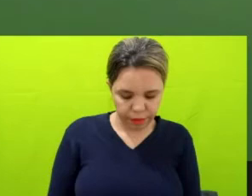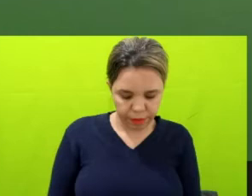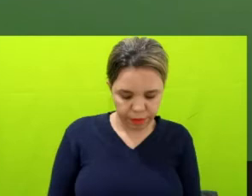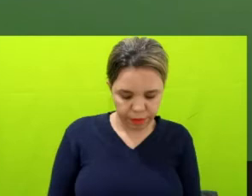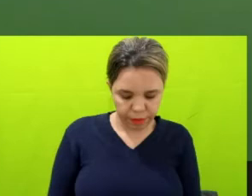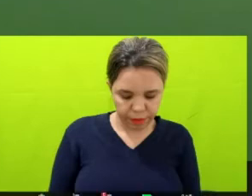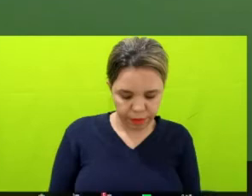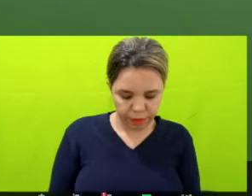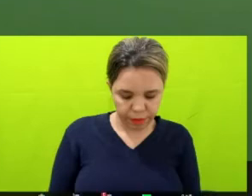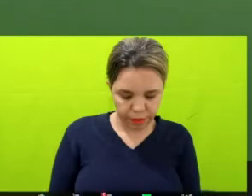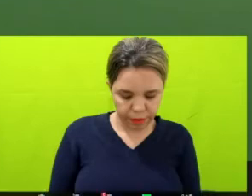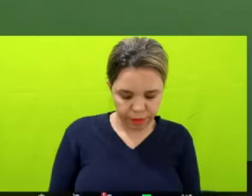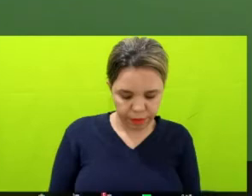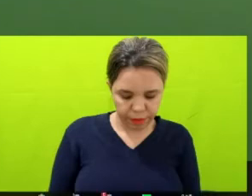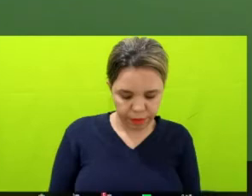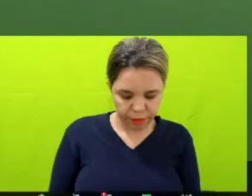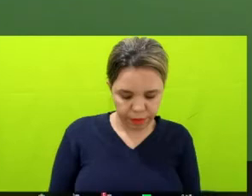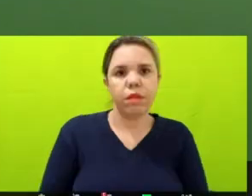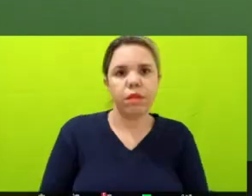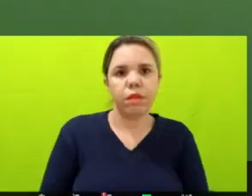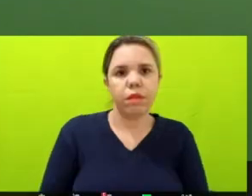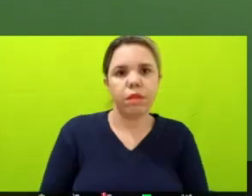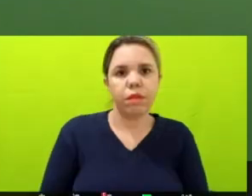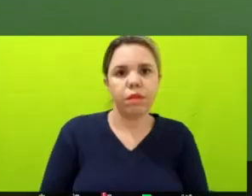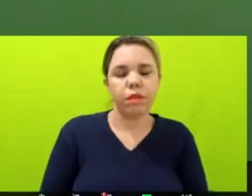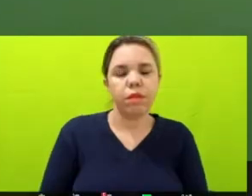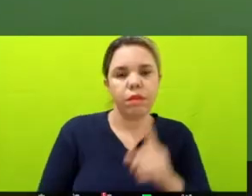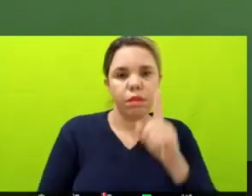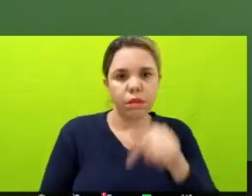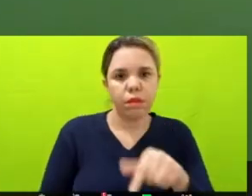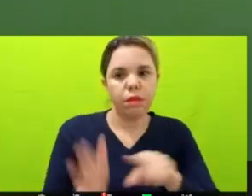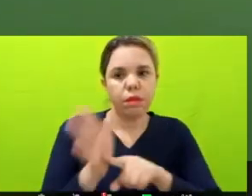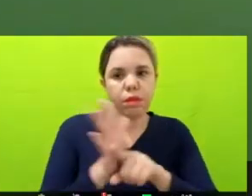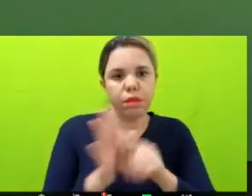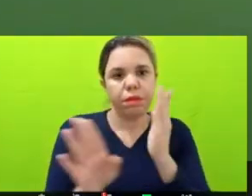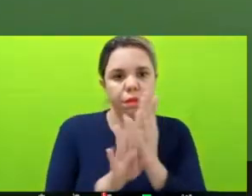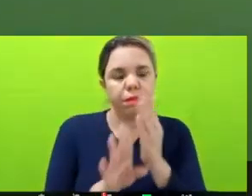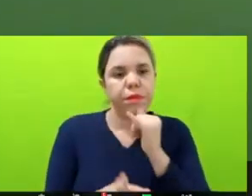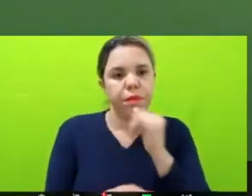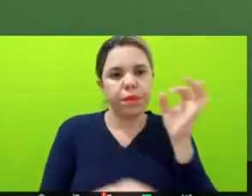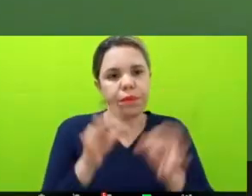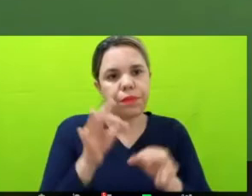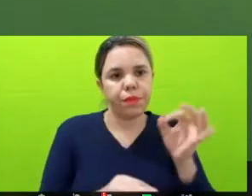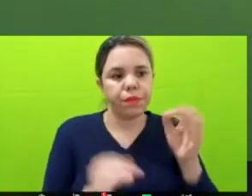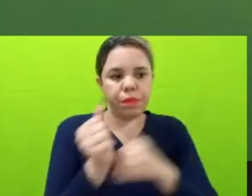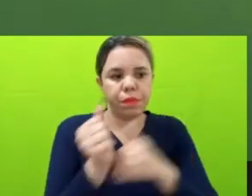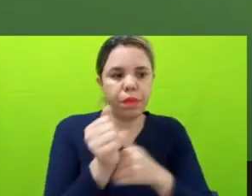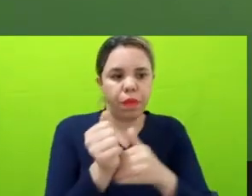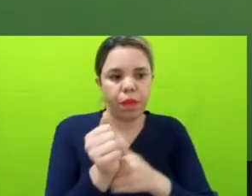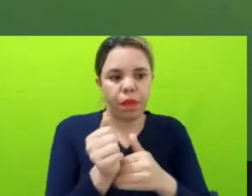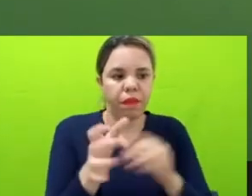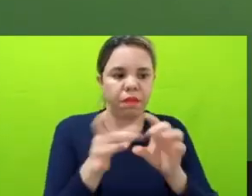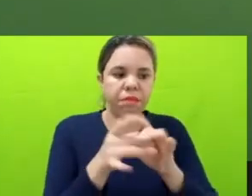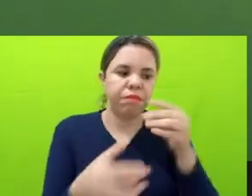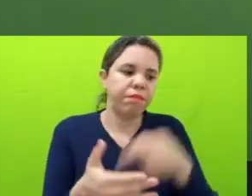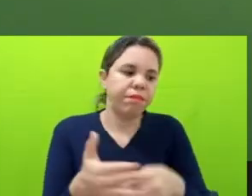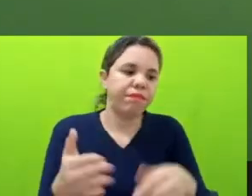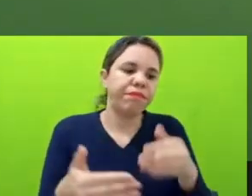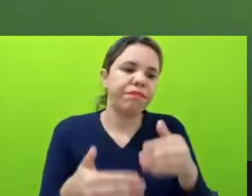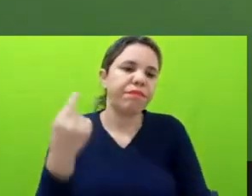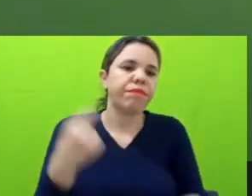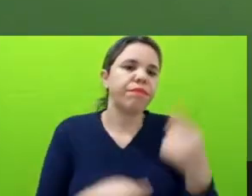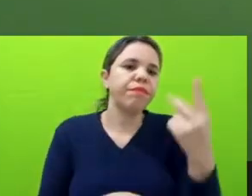excluída desse tipo de inquérito quando é Segredo de Justiça. Então, nós deixamos de ter acesso a dois inquéritos